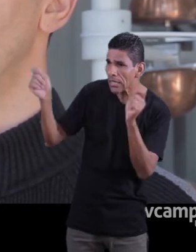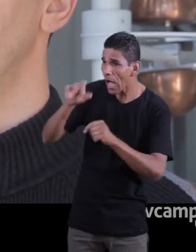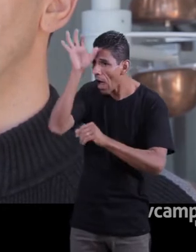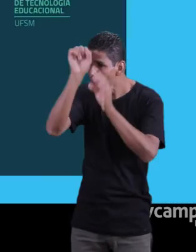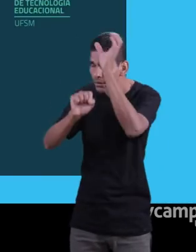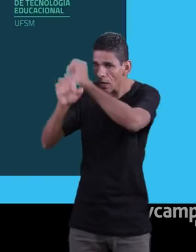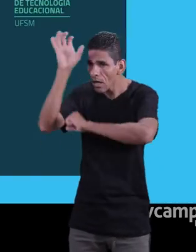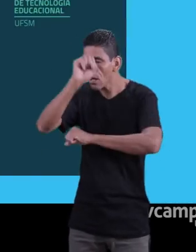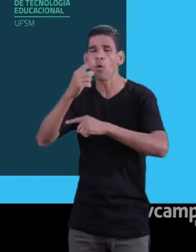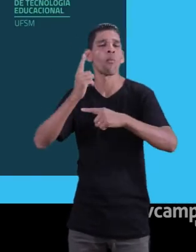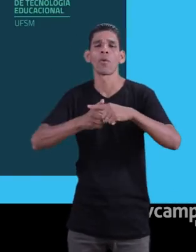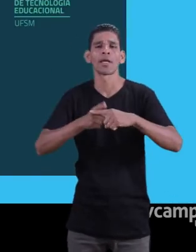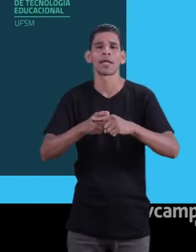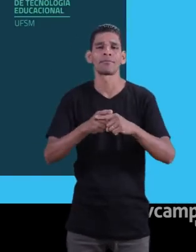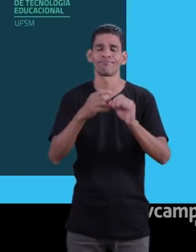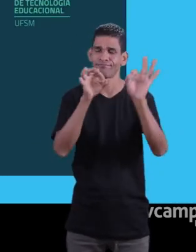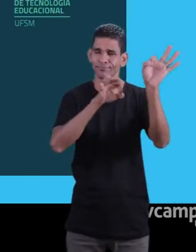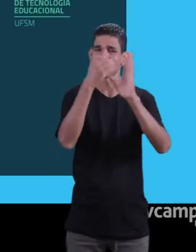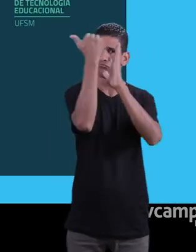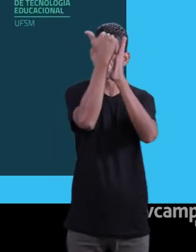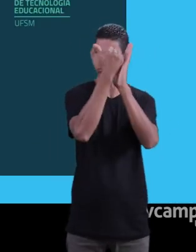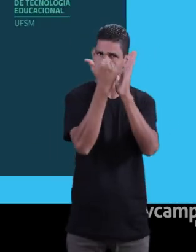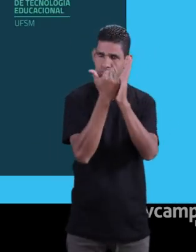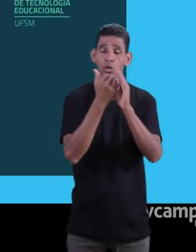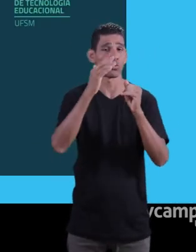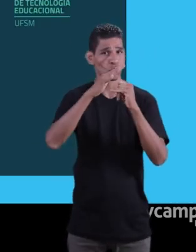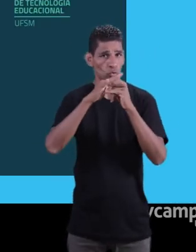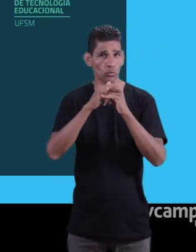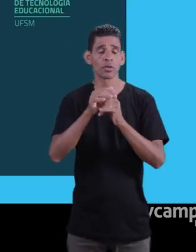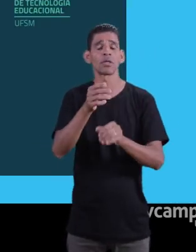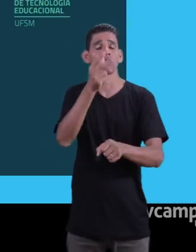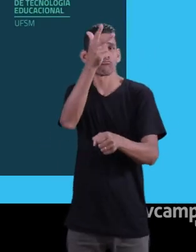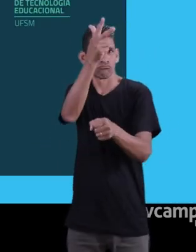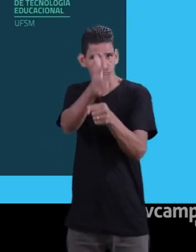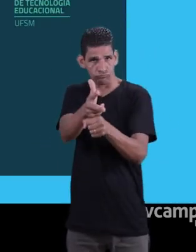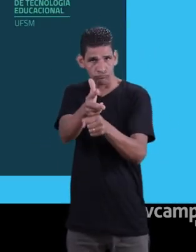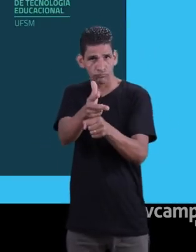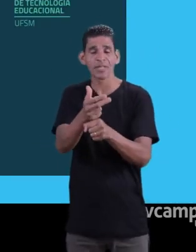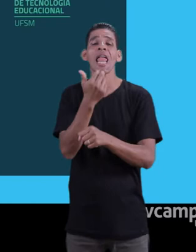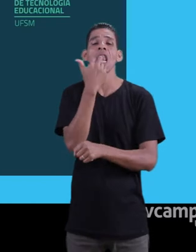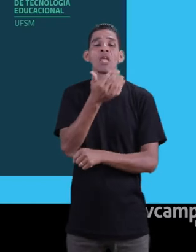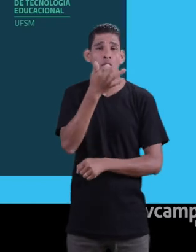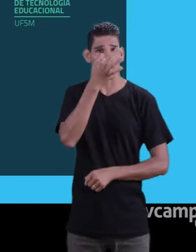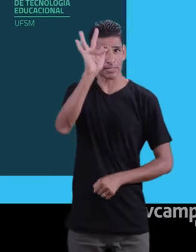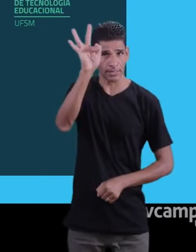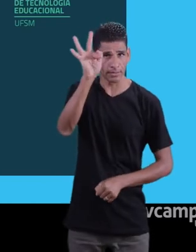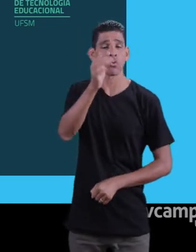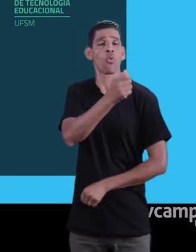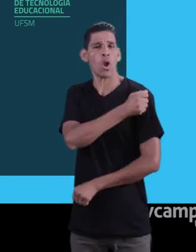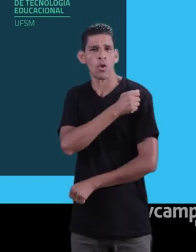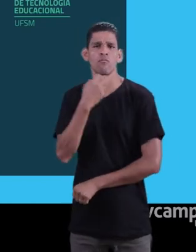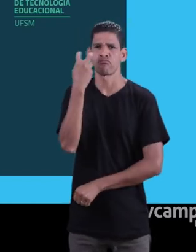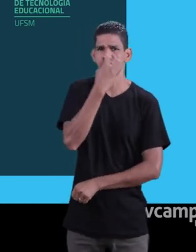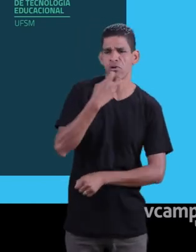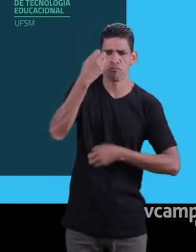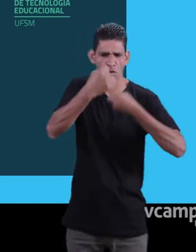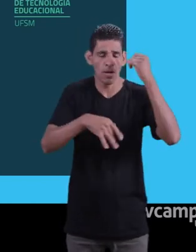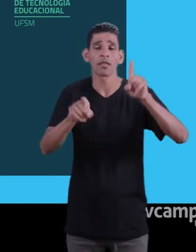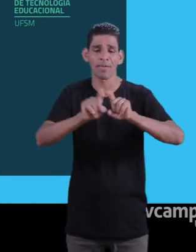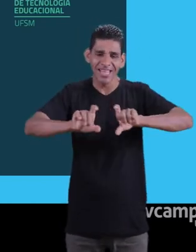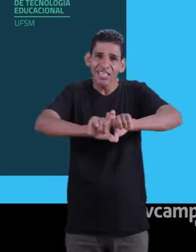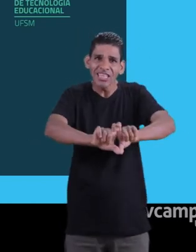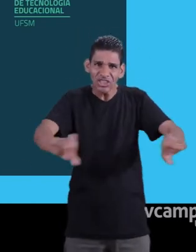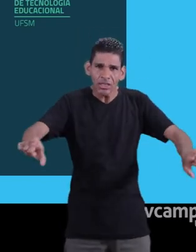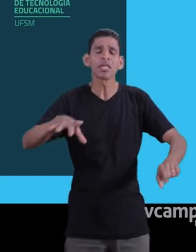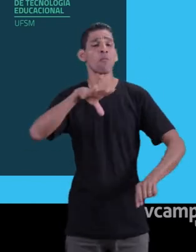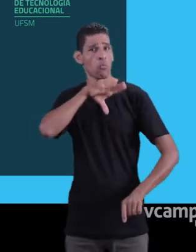em desenvolvimento. porque os episódios do canal, eles estão sendo gravados em francês, os alunos